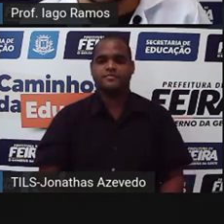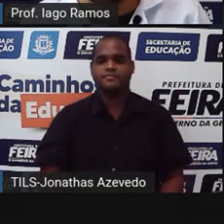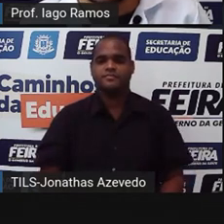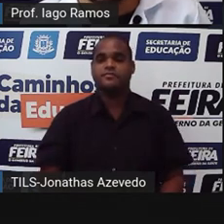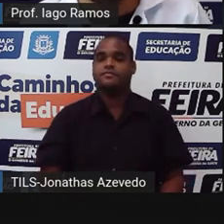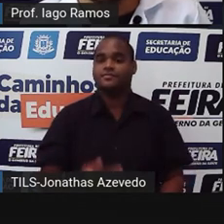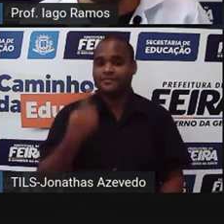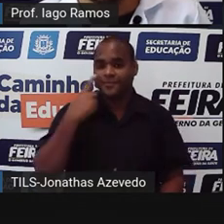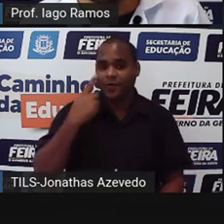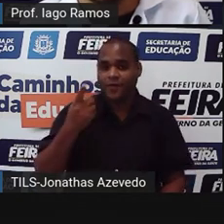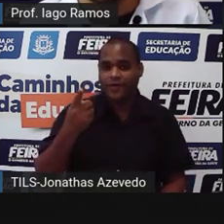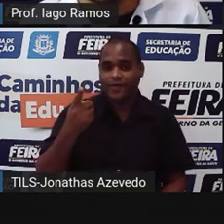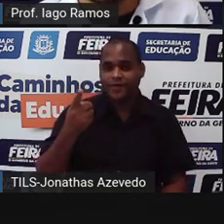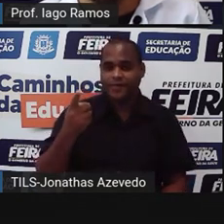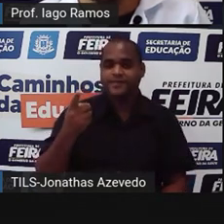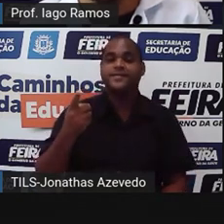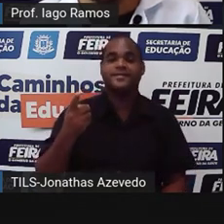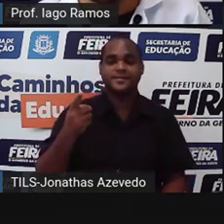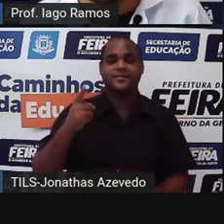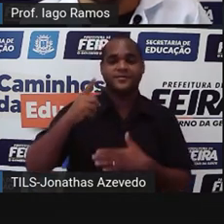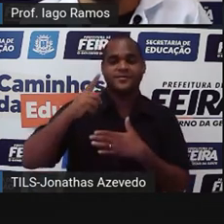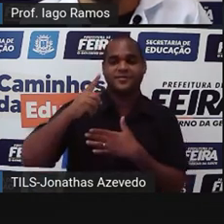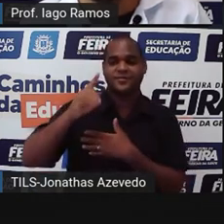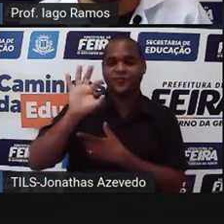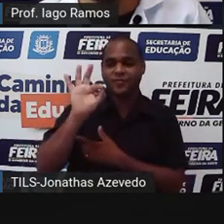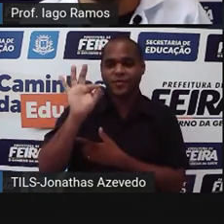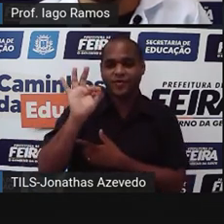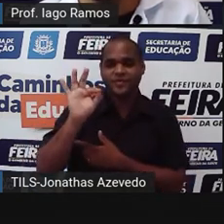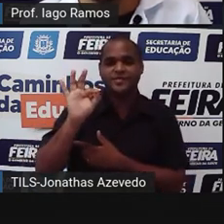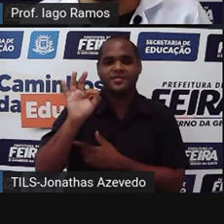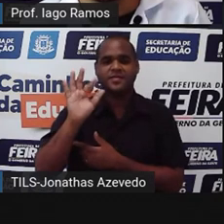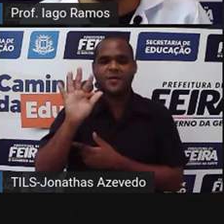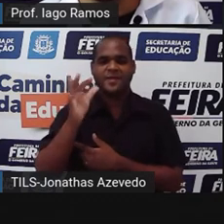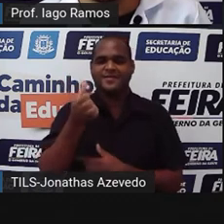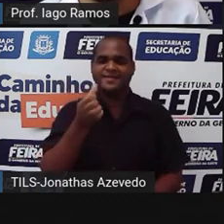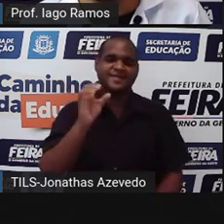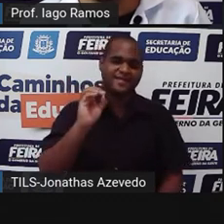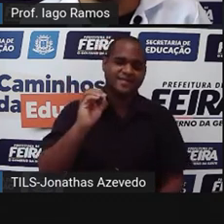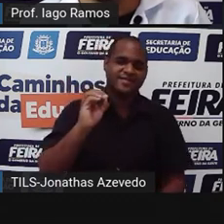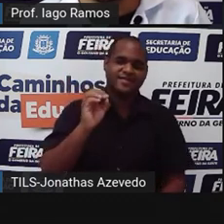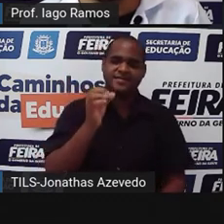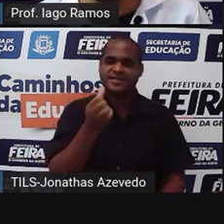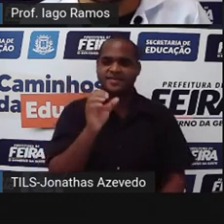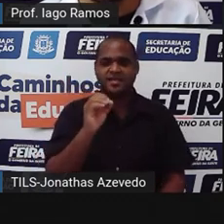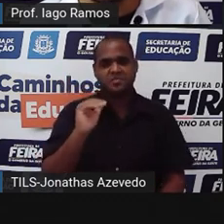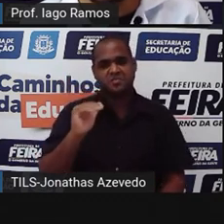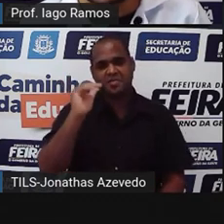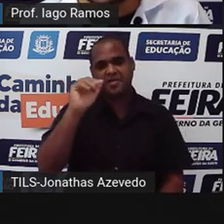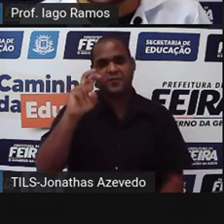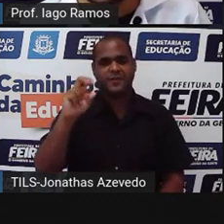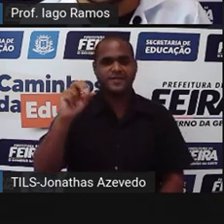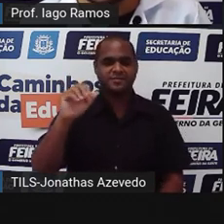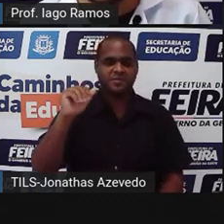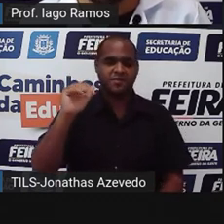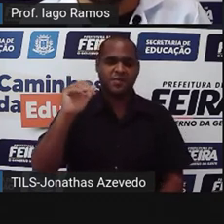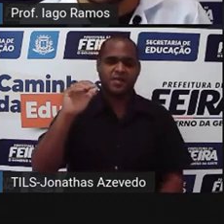Ó lá, a barrinha ficando pronta. Tá ali, ó. Aqui vai ser mais ou menos sessenta. Tá acima do cinquenta. Tá vendo?